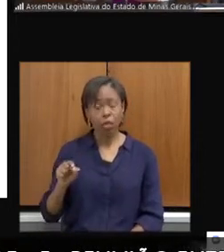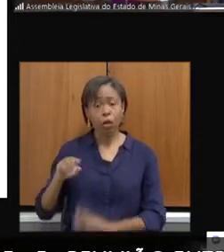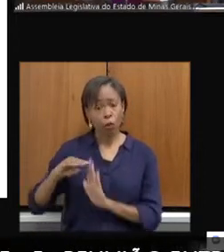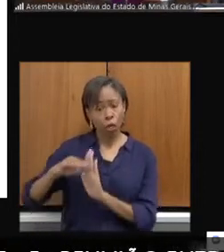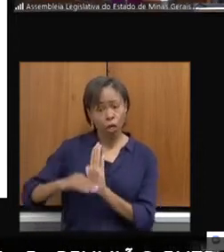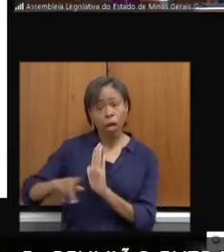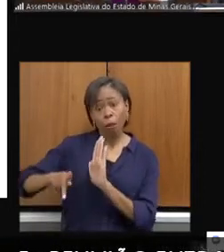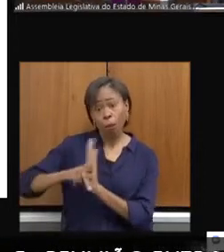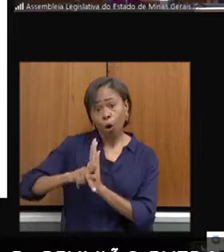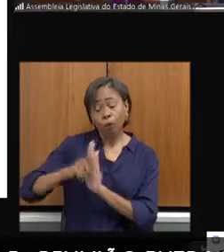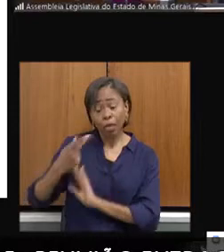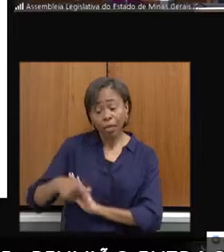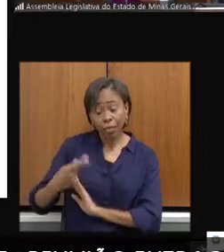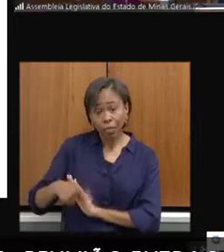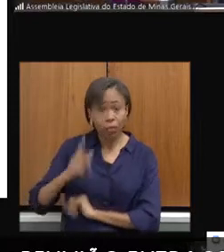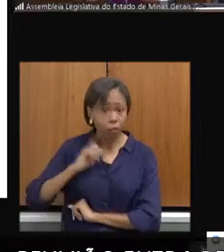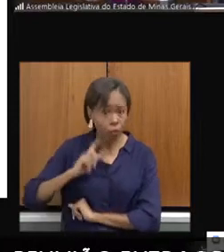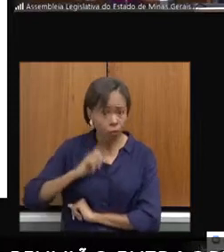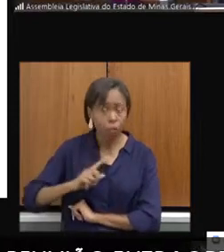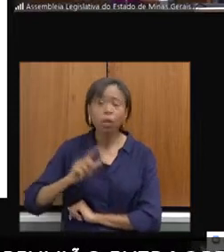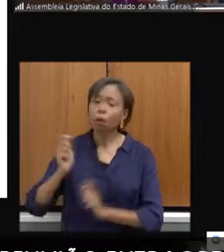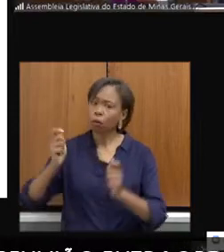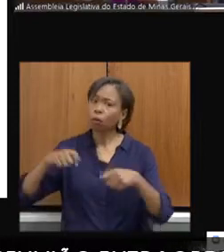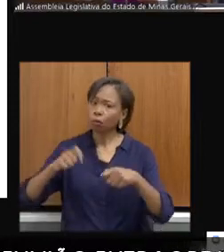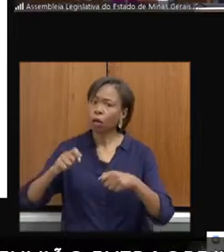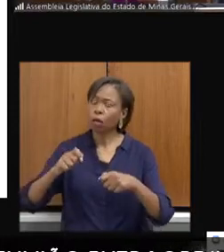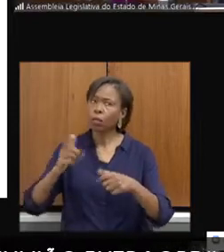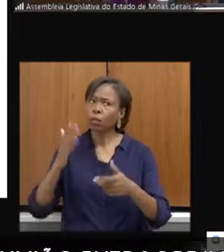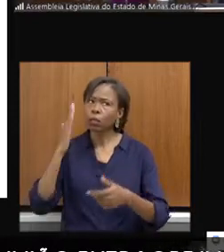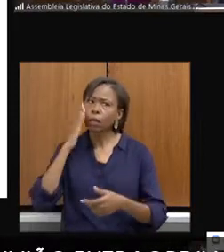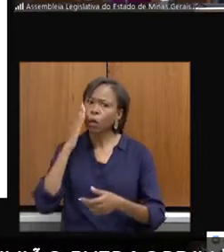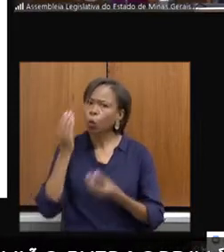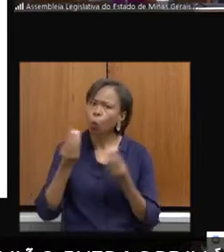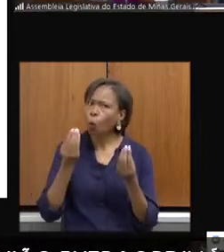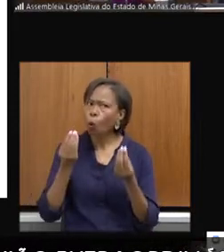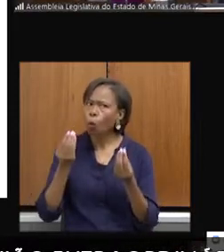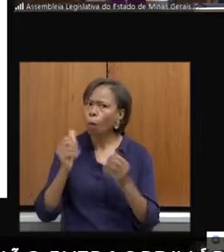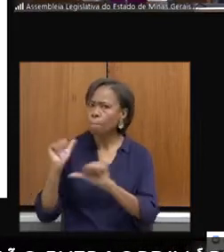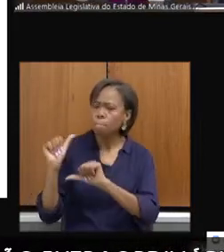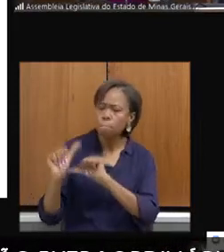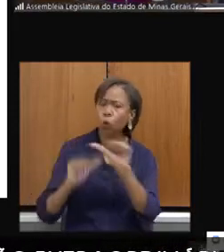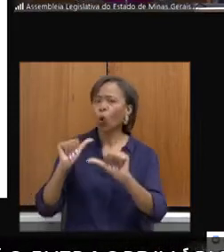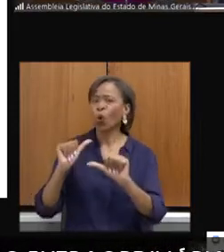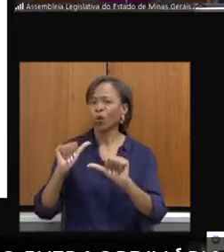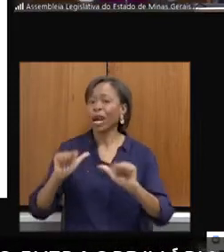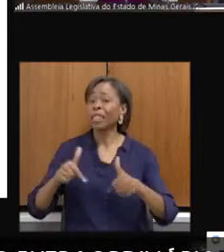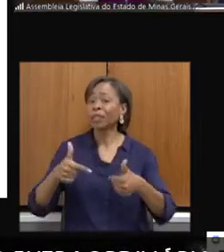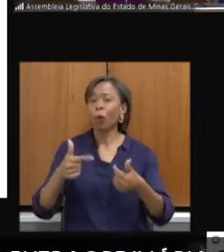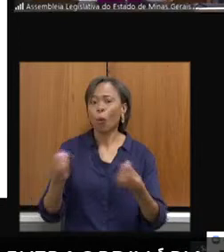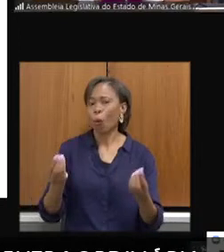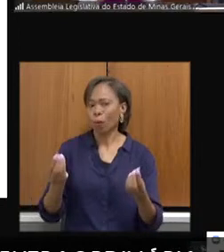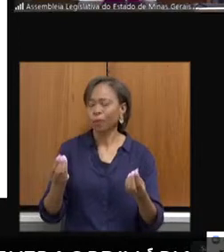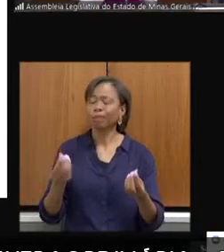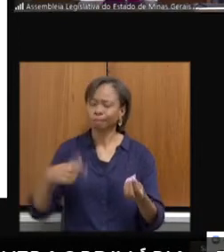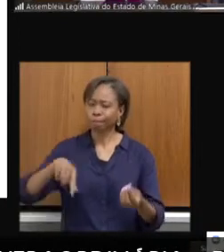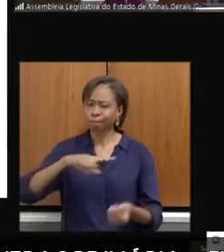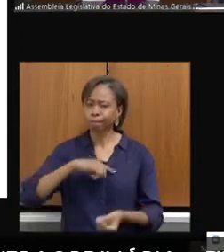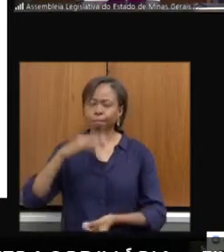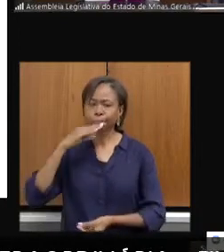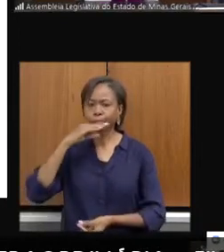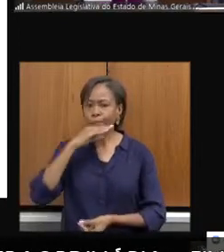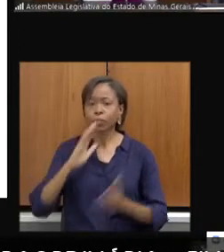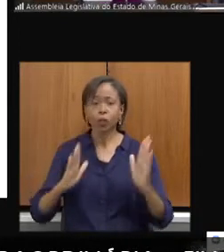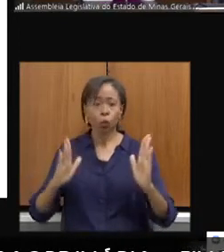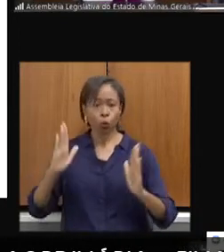exclusiva de Minas Gerais, a gente consegue saber desse possível impacto da nossa ação. E o que a gente pode perceber? Do